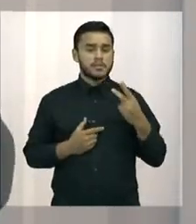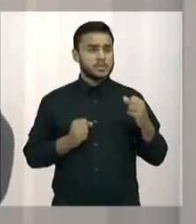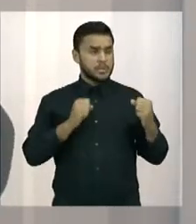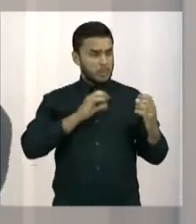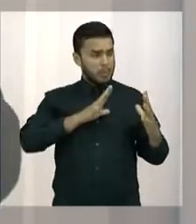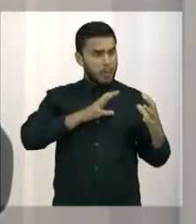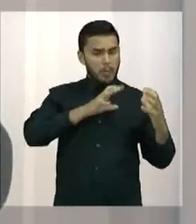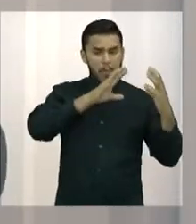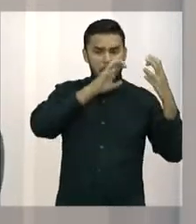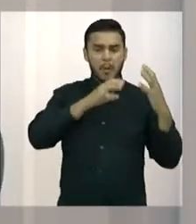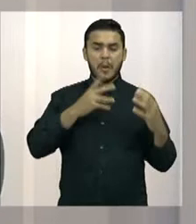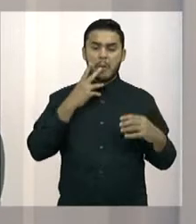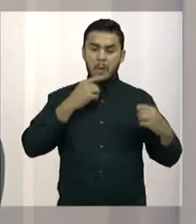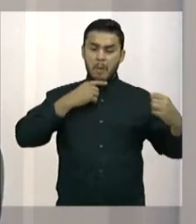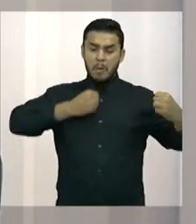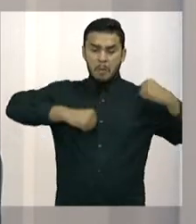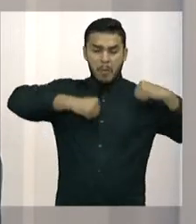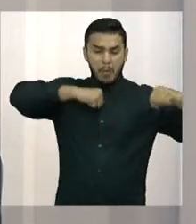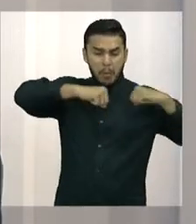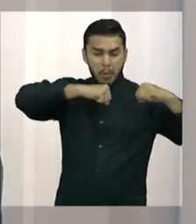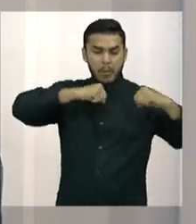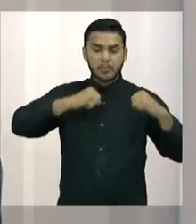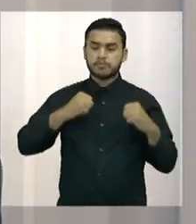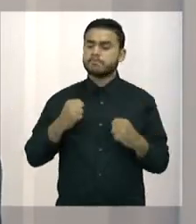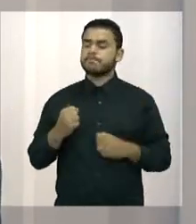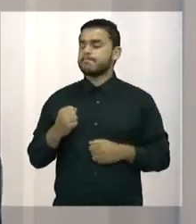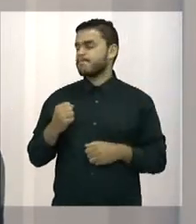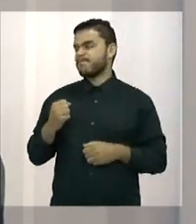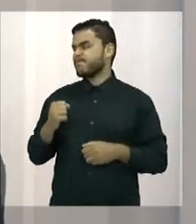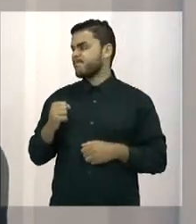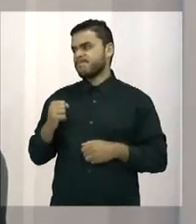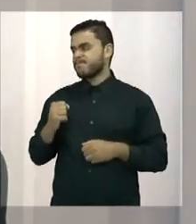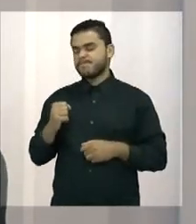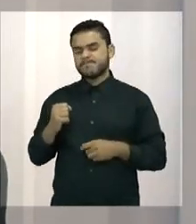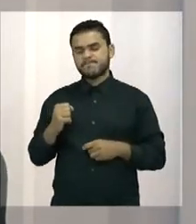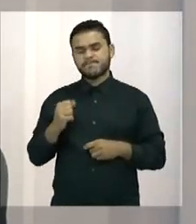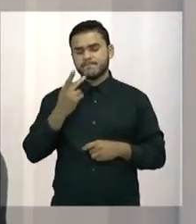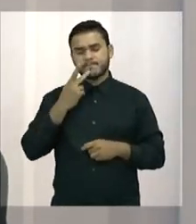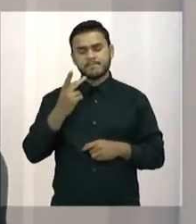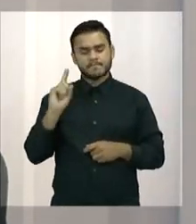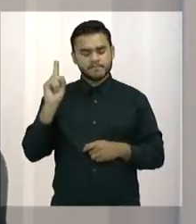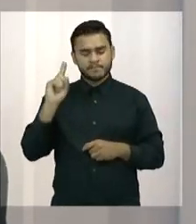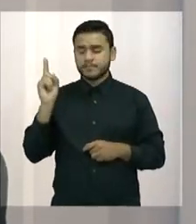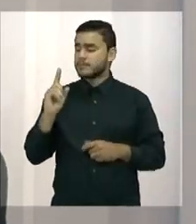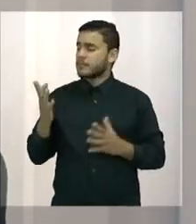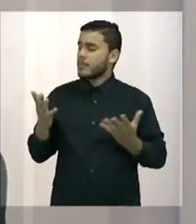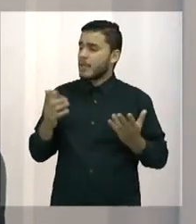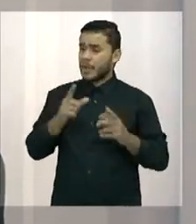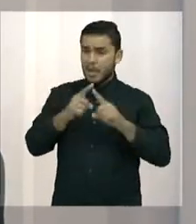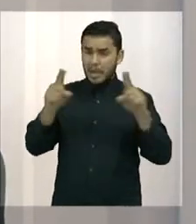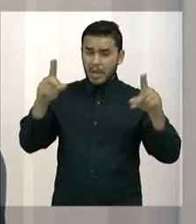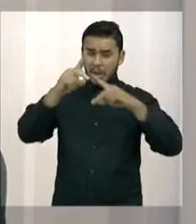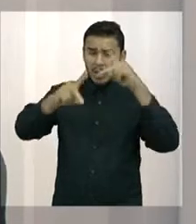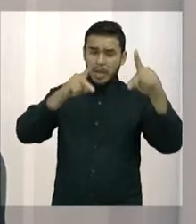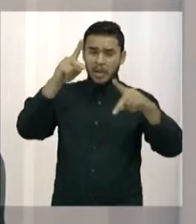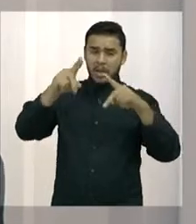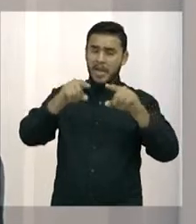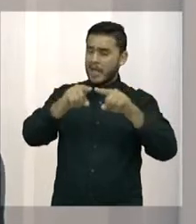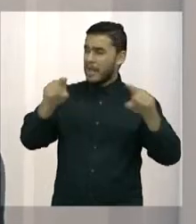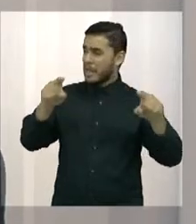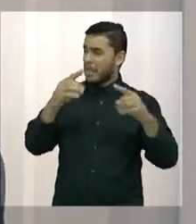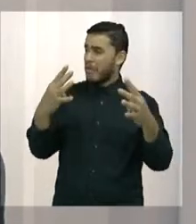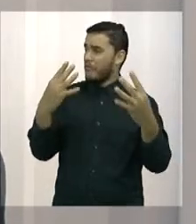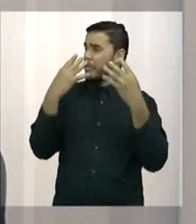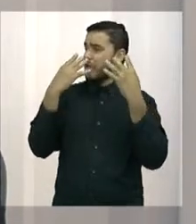confronto, porque isso não interessa a ninguém, está entendendo? Hoje a própria população não está mais afim de ouvir aquelas... Detentei,